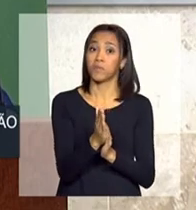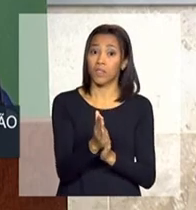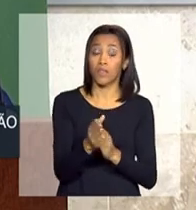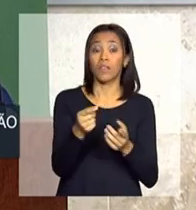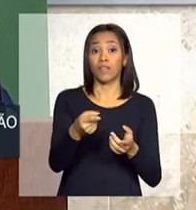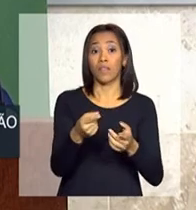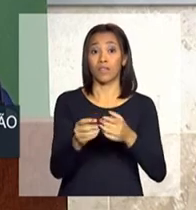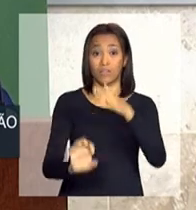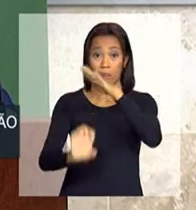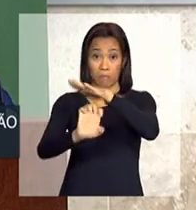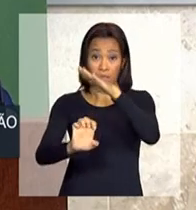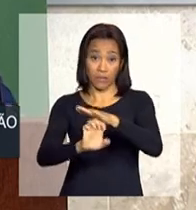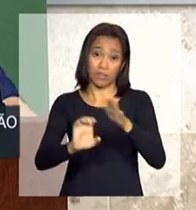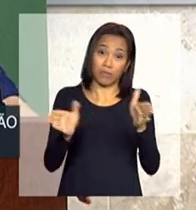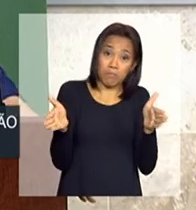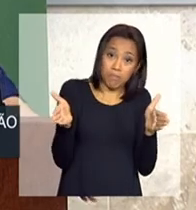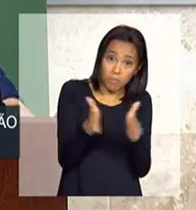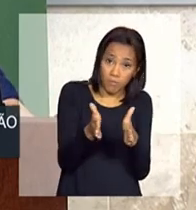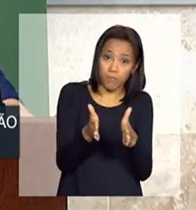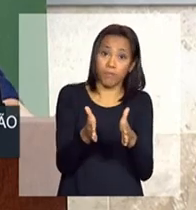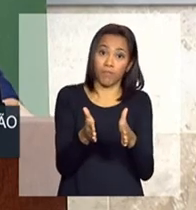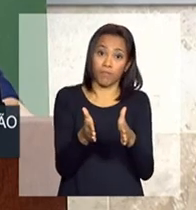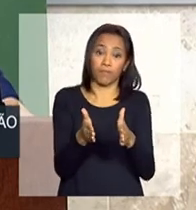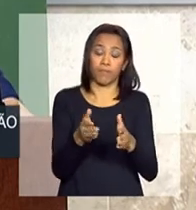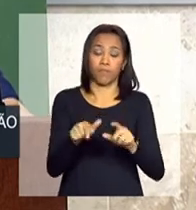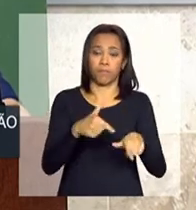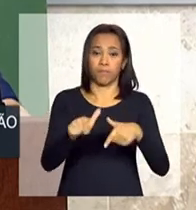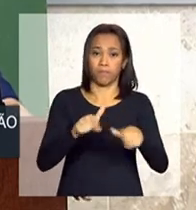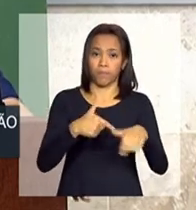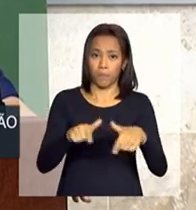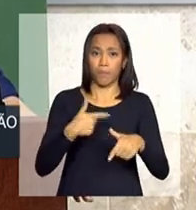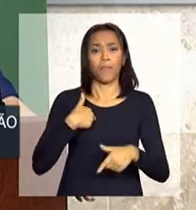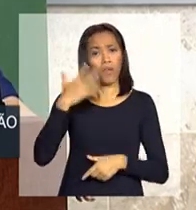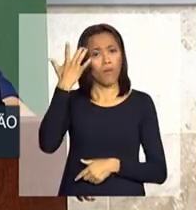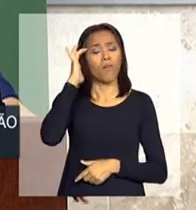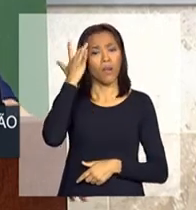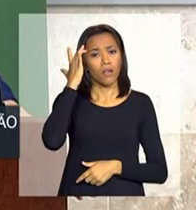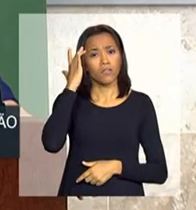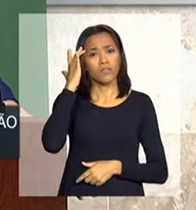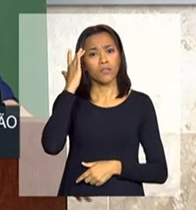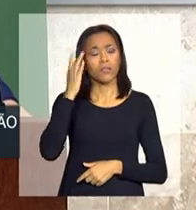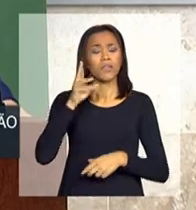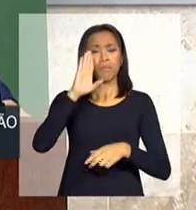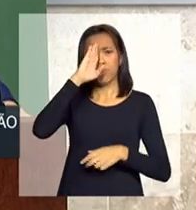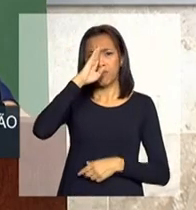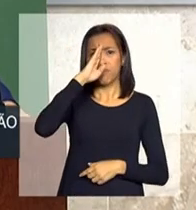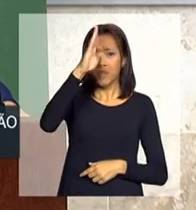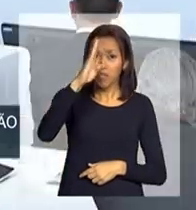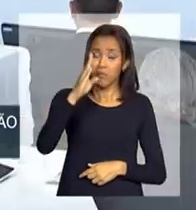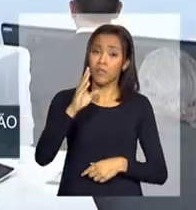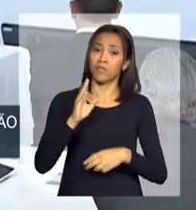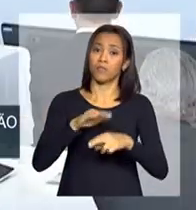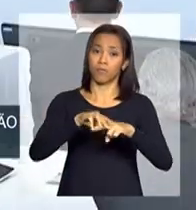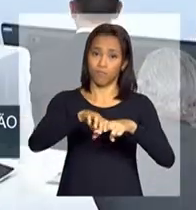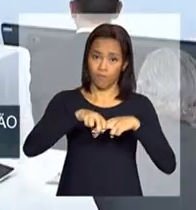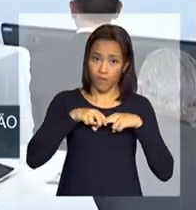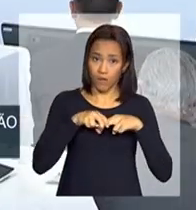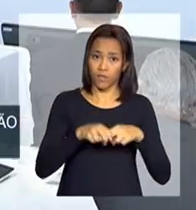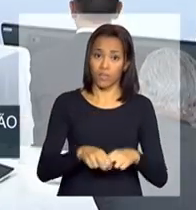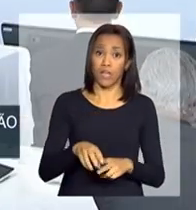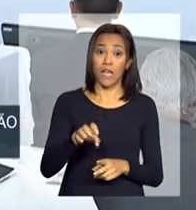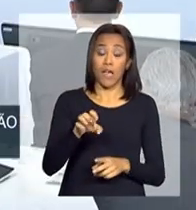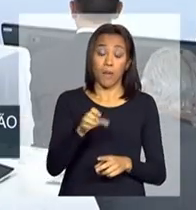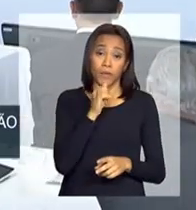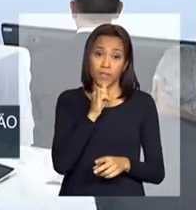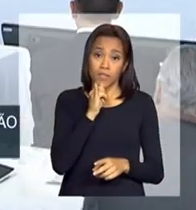microempresas. Eu acho que, principalmente, por conta das startups, porque